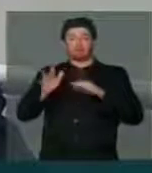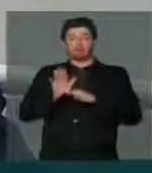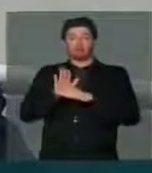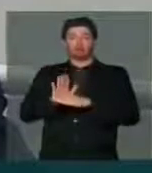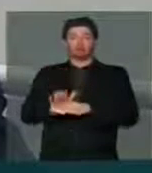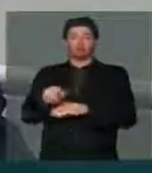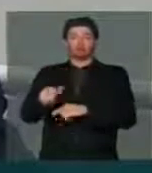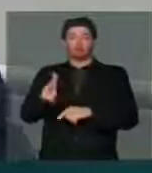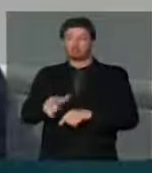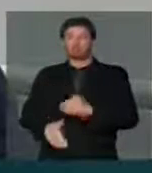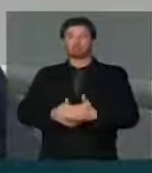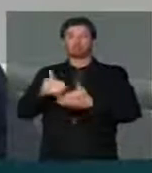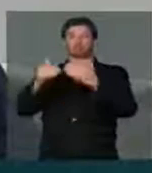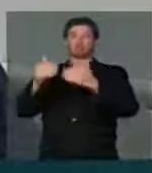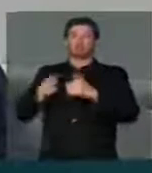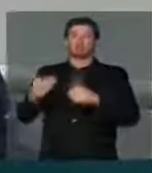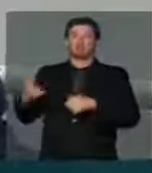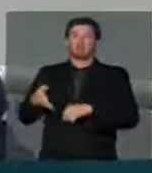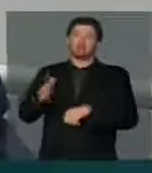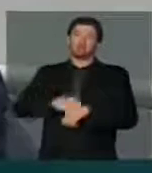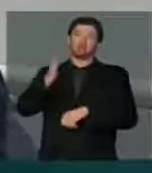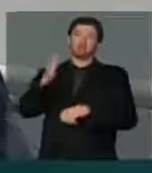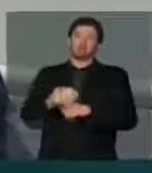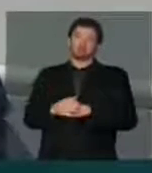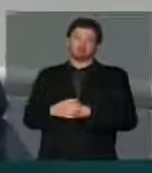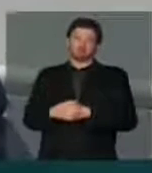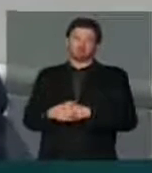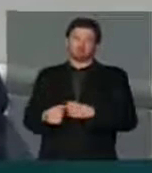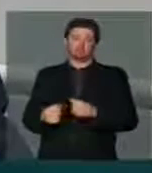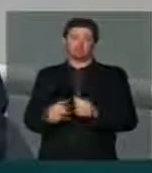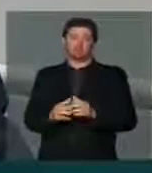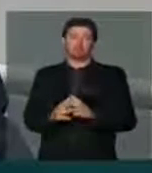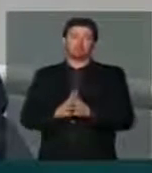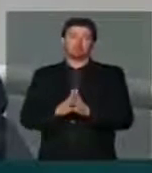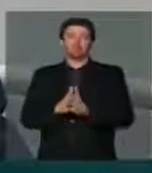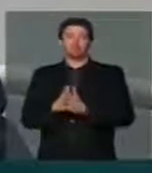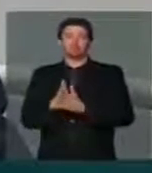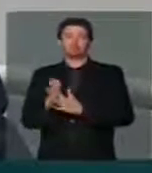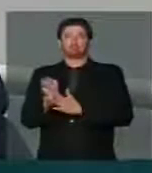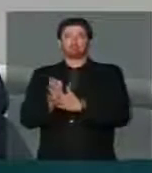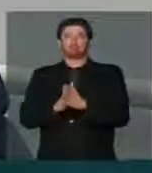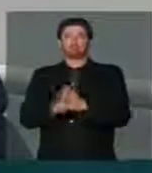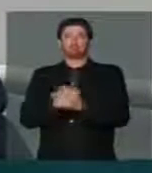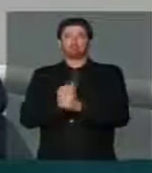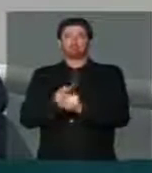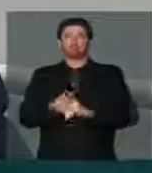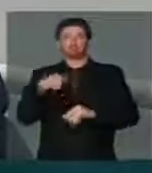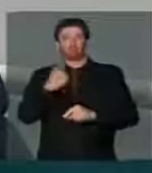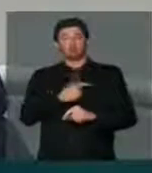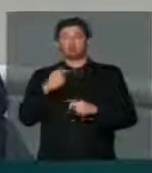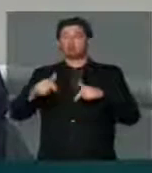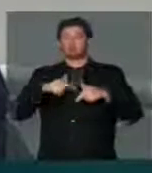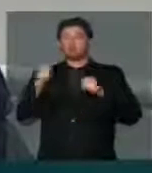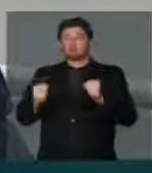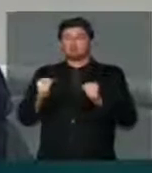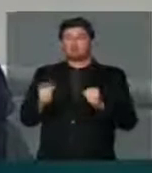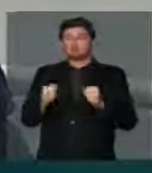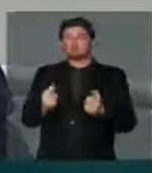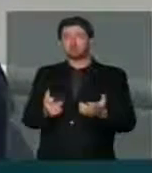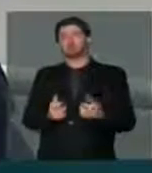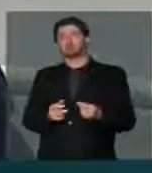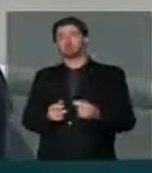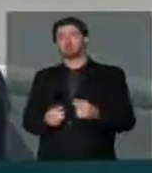elas possam ocupar esses seus espaços. Podemos trabalhar com